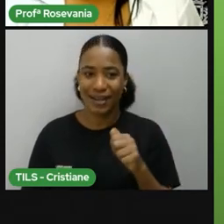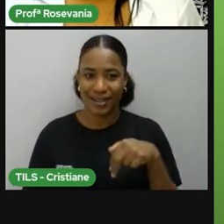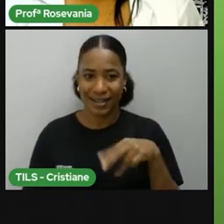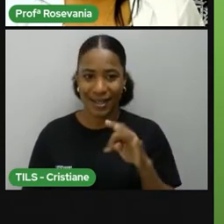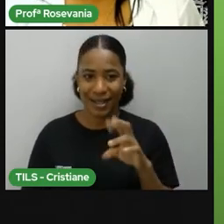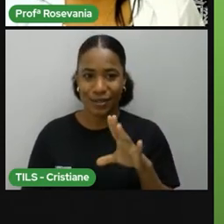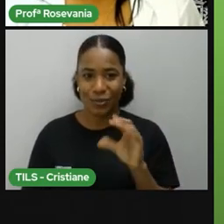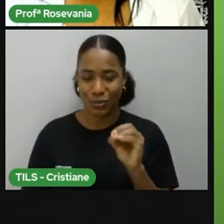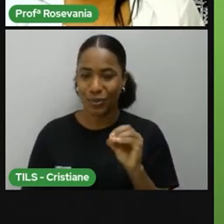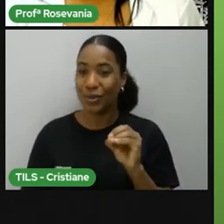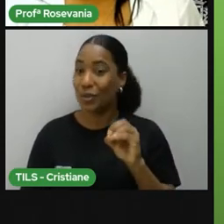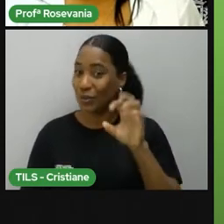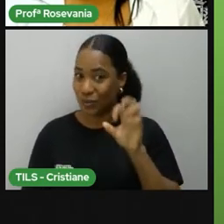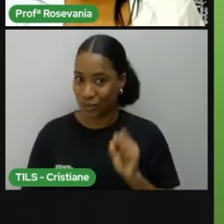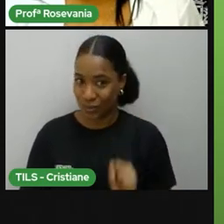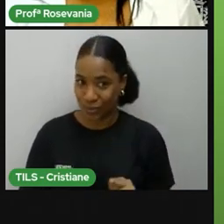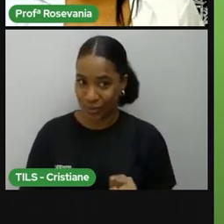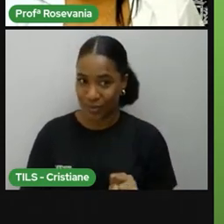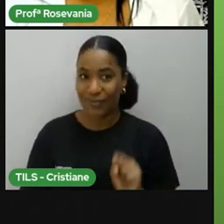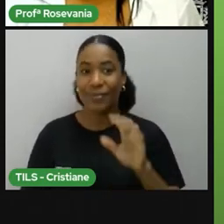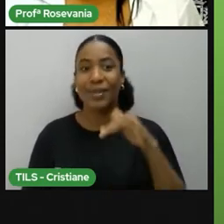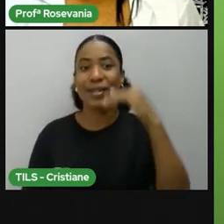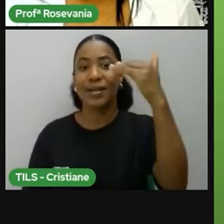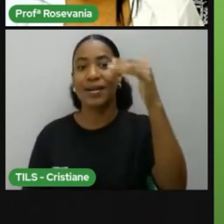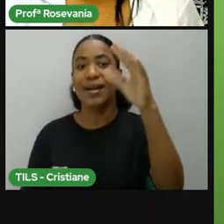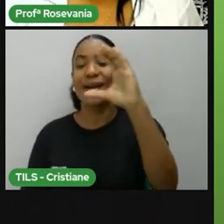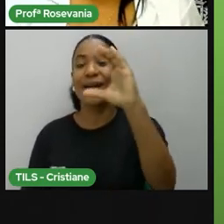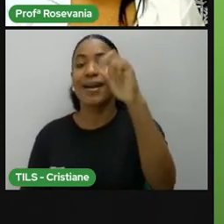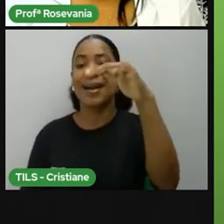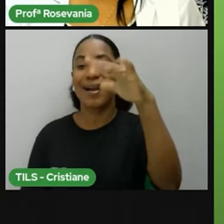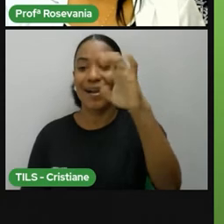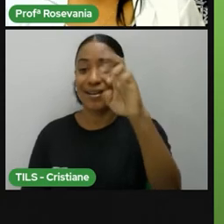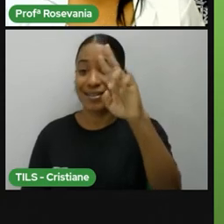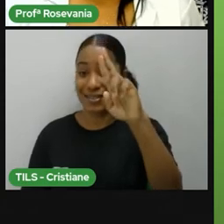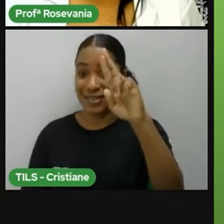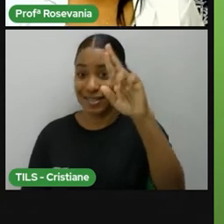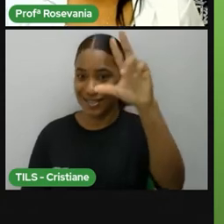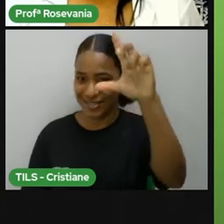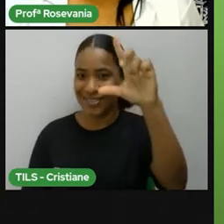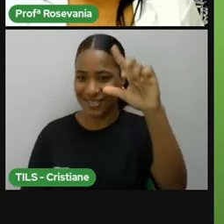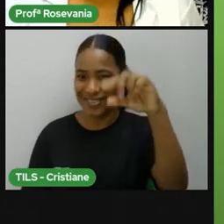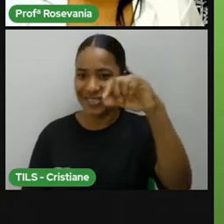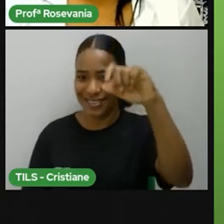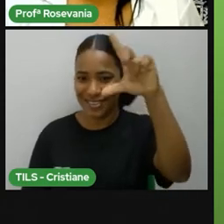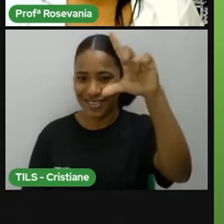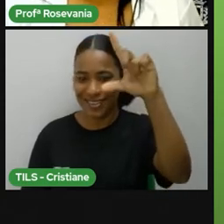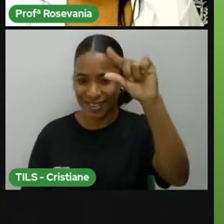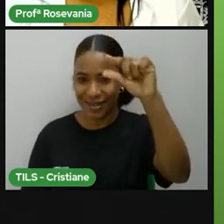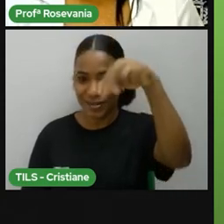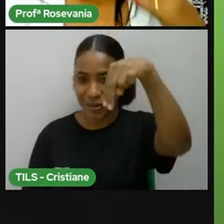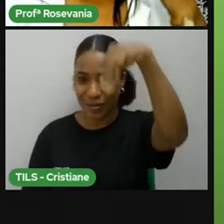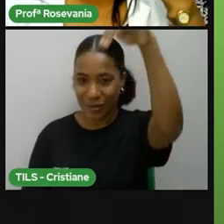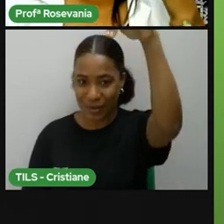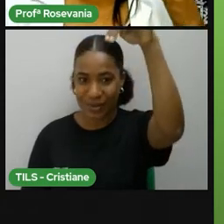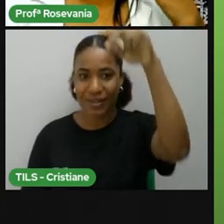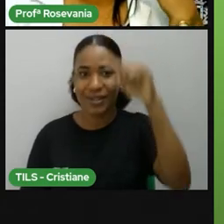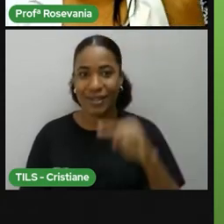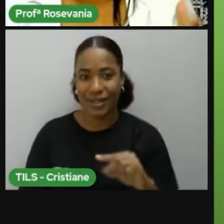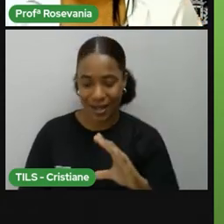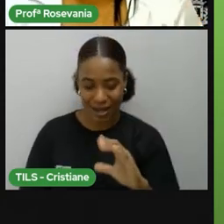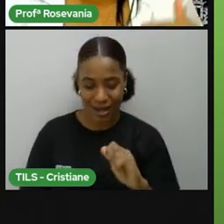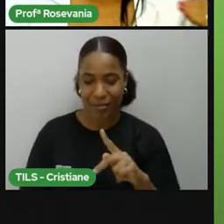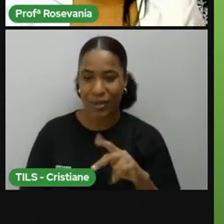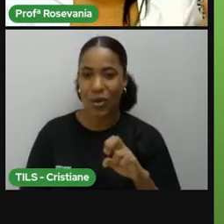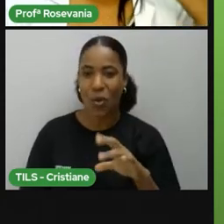Sul. Aqui eu tenho Câncer e Capricórnio. Quem é maior? Capricórnio. Fica no Hemisfério Sul. Então, para vocês não ficarem